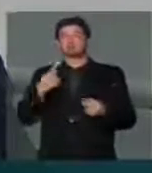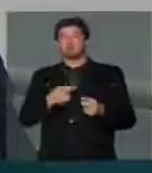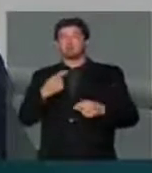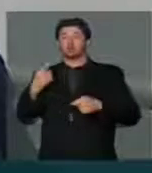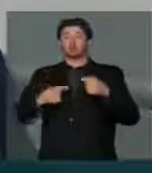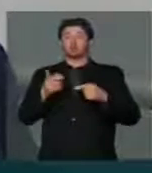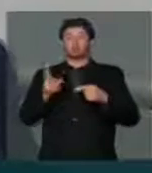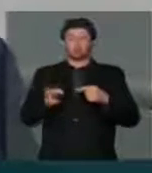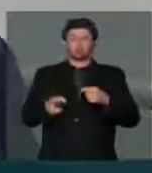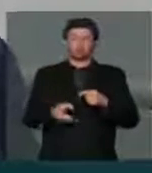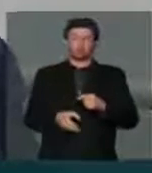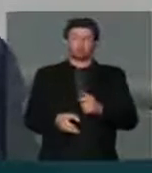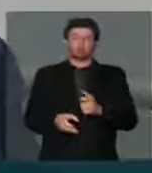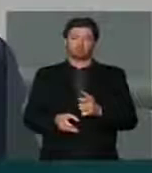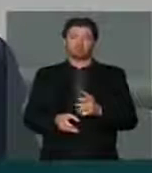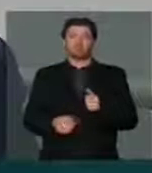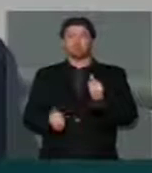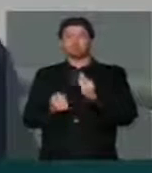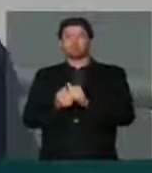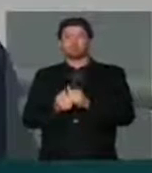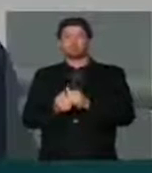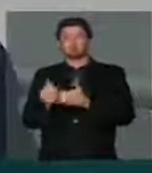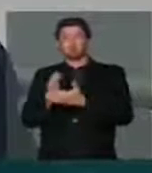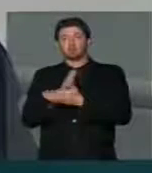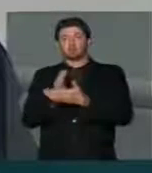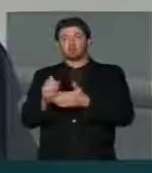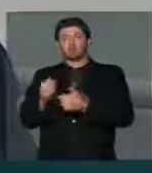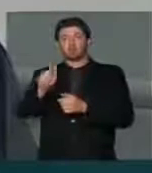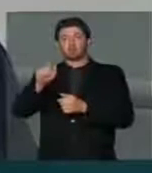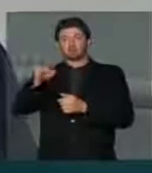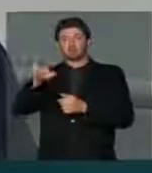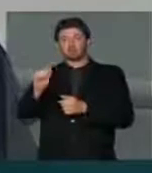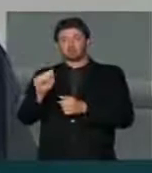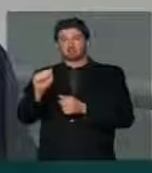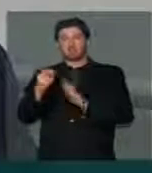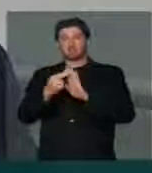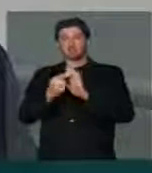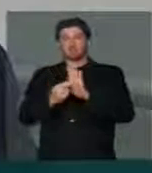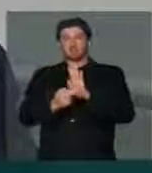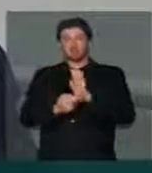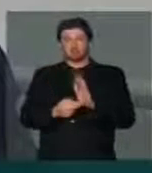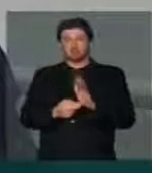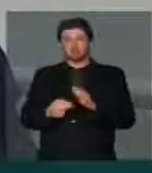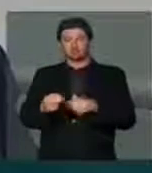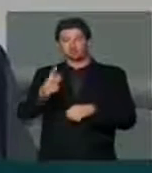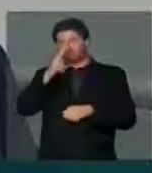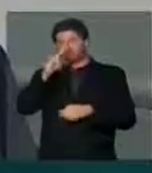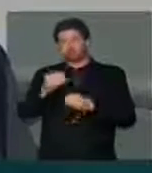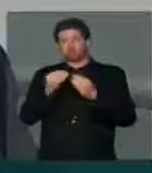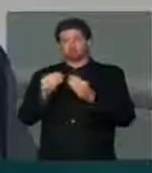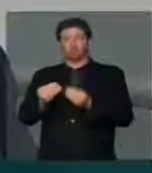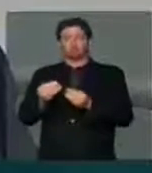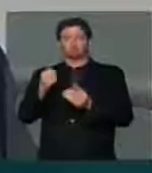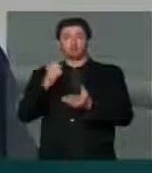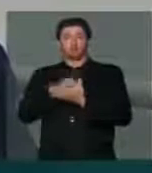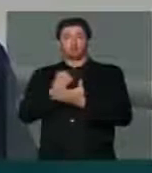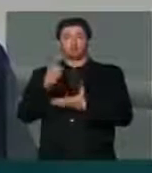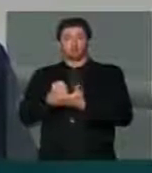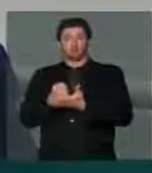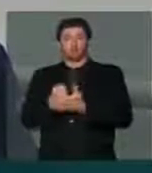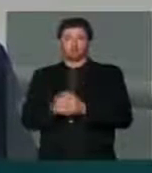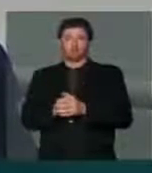discussão com algumas das agências reguladoras de maneira a fortalecer o contrato